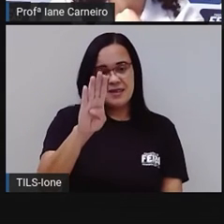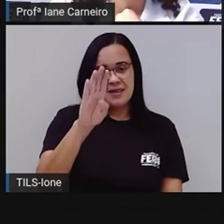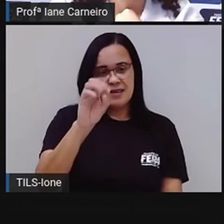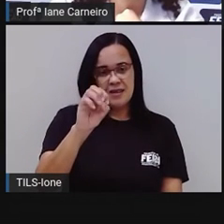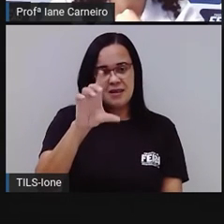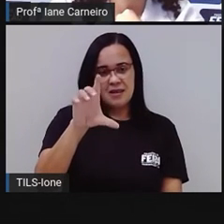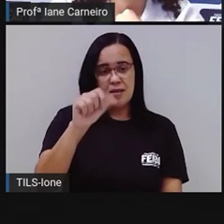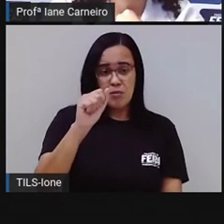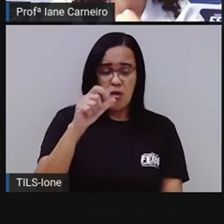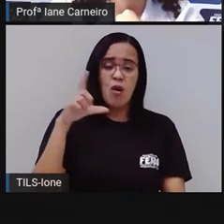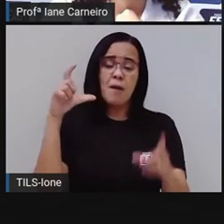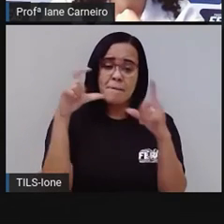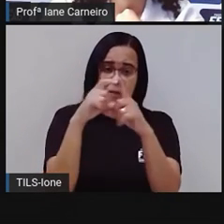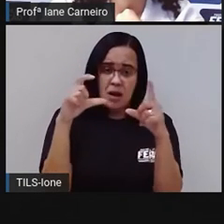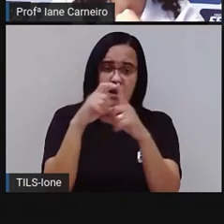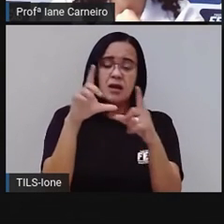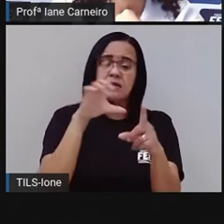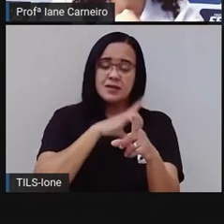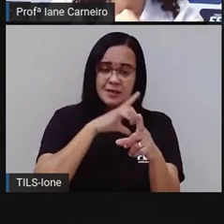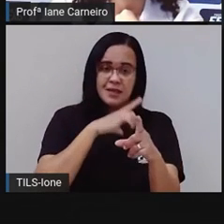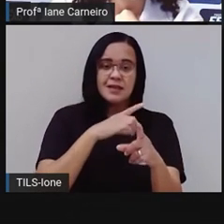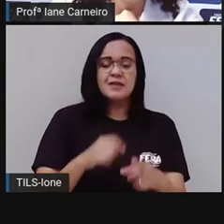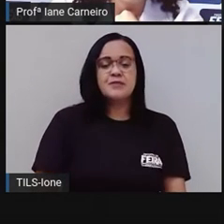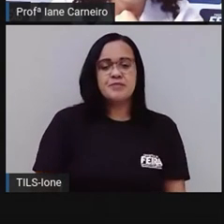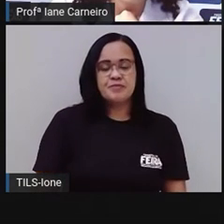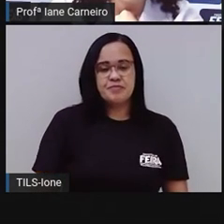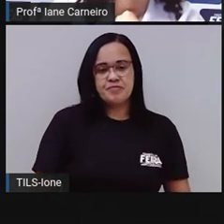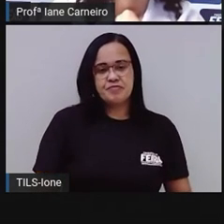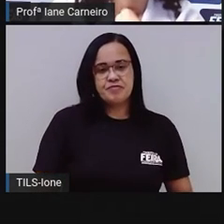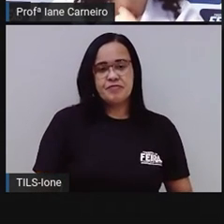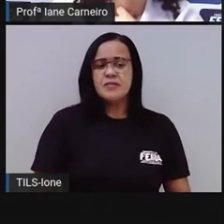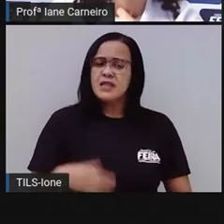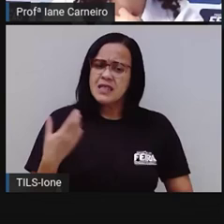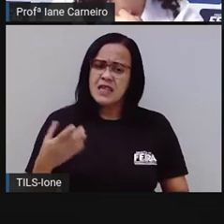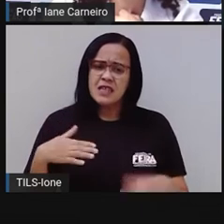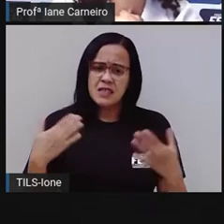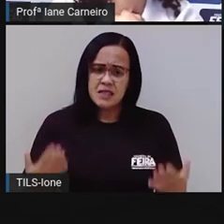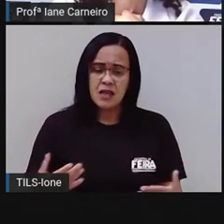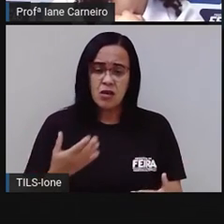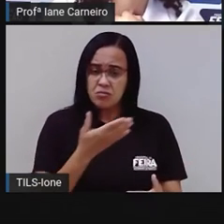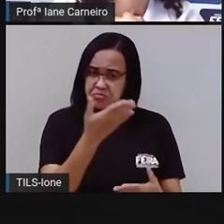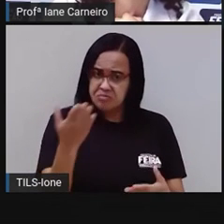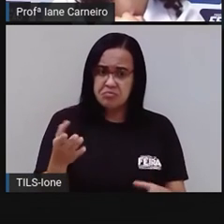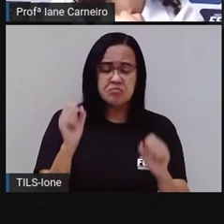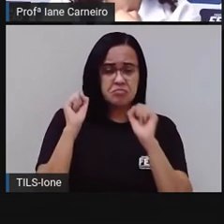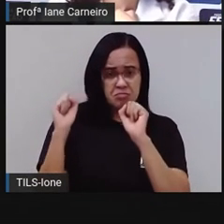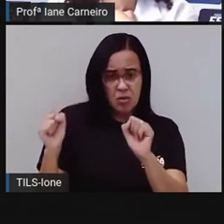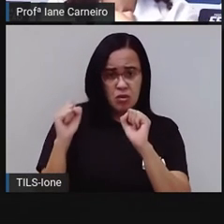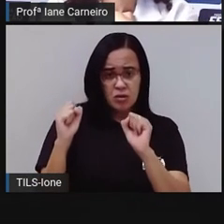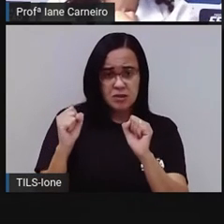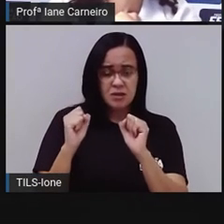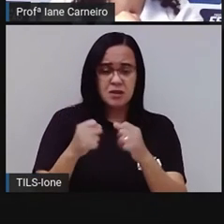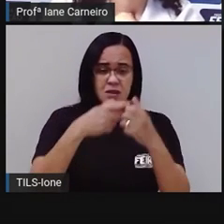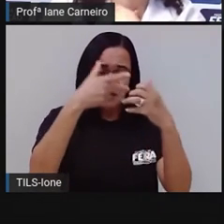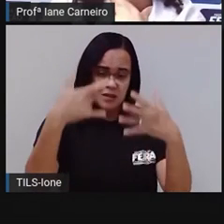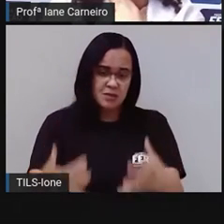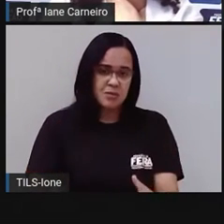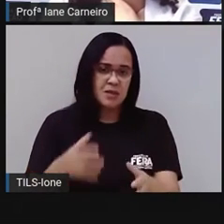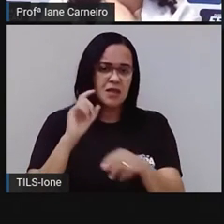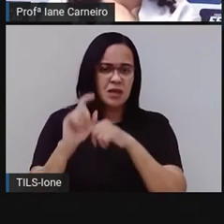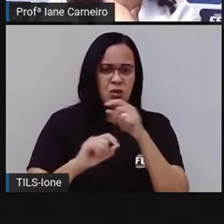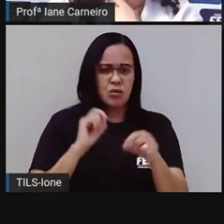bola, ó. Então, na sua adivinha, você poderia dizer, né, qual é a carambola que a gente brinca